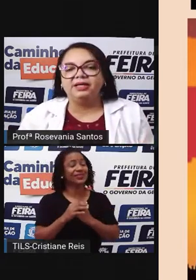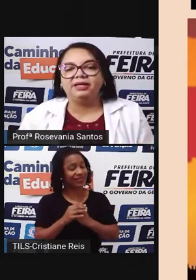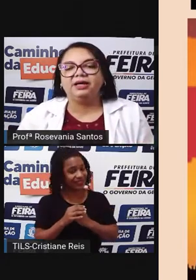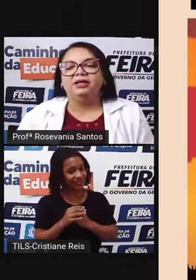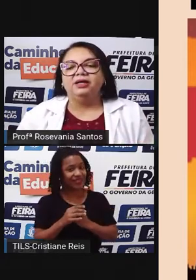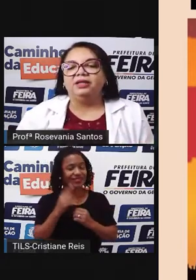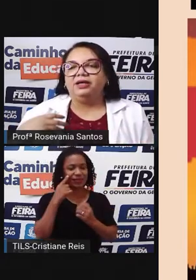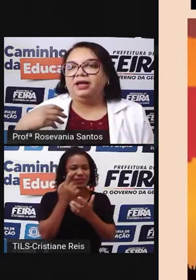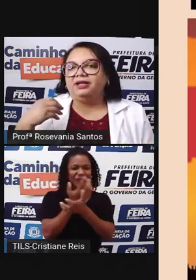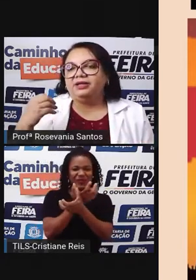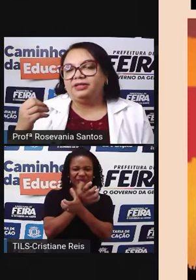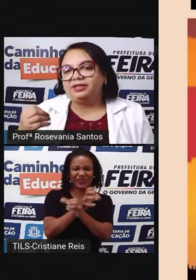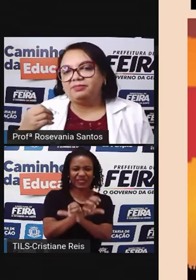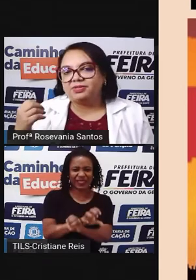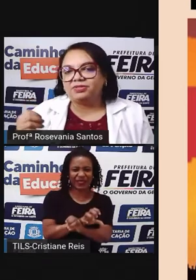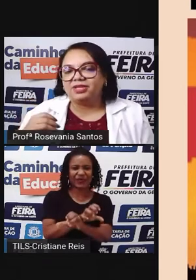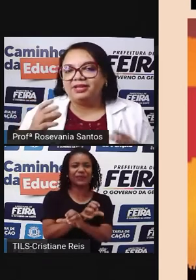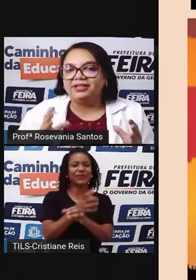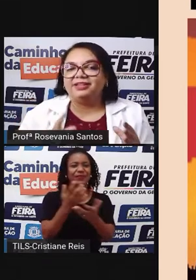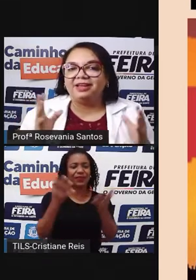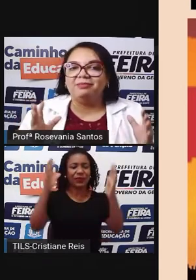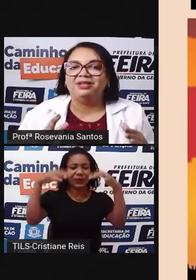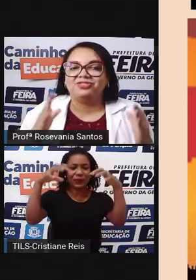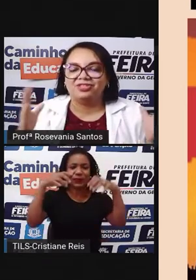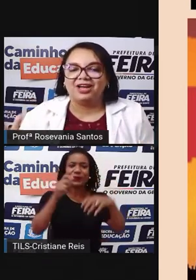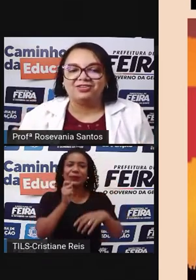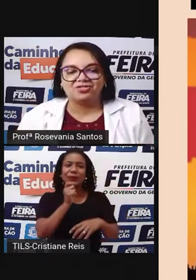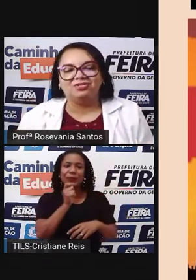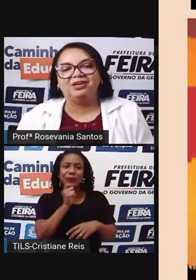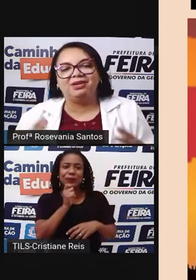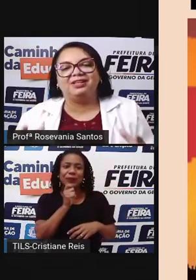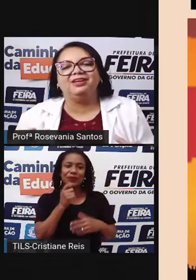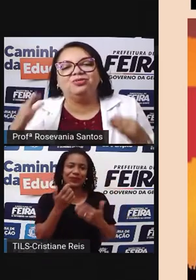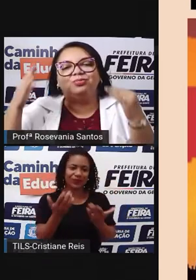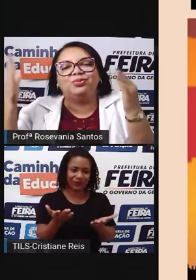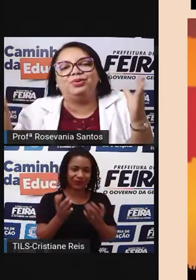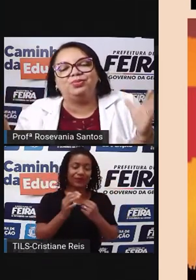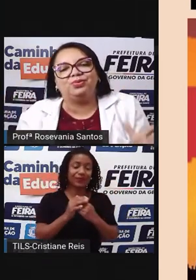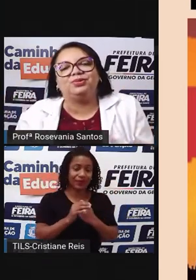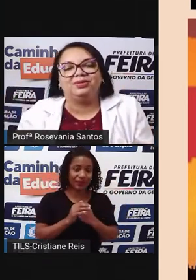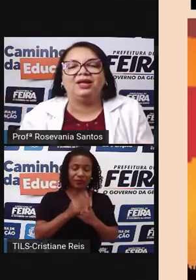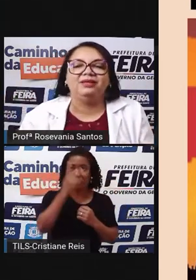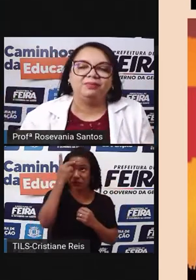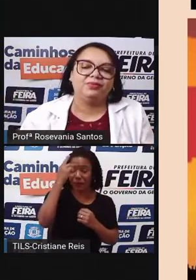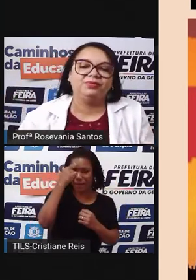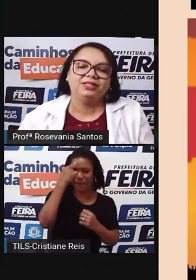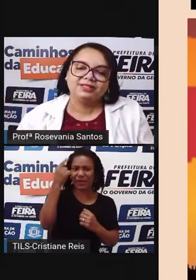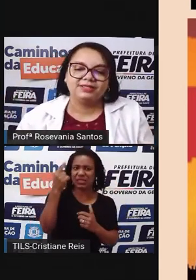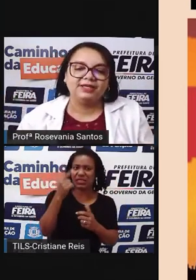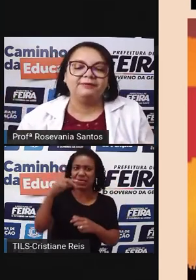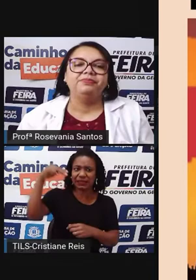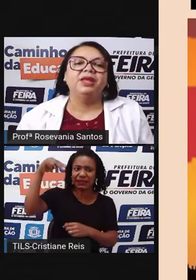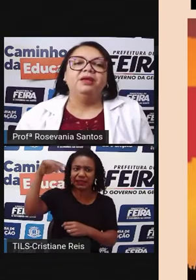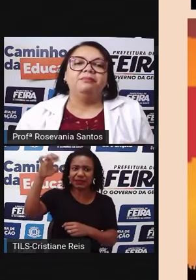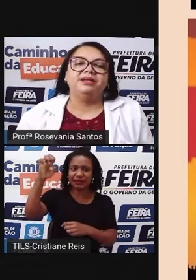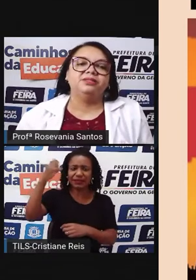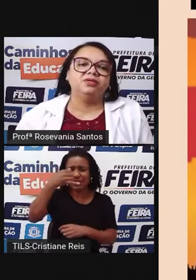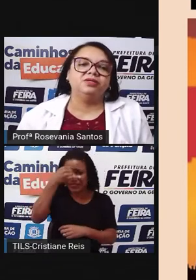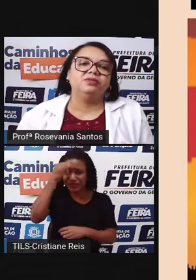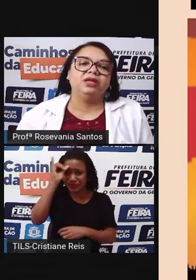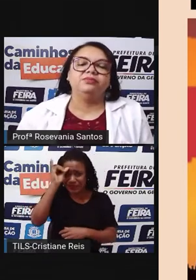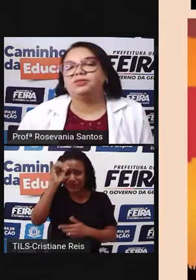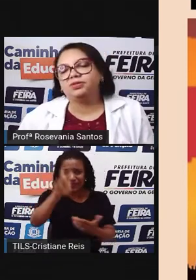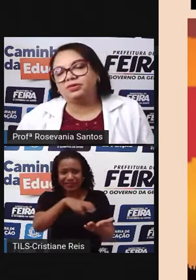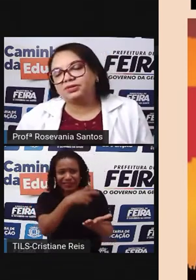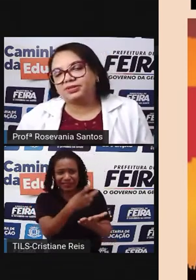da seca. Tem pessoas que ainda é até mais trágico, lembra até do boi morto lá, né? Por conta da seca. Mas